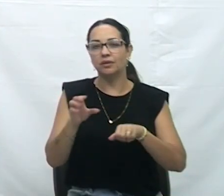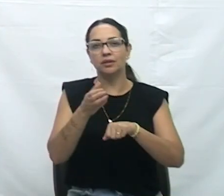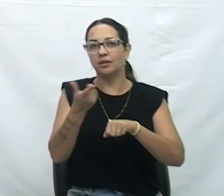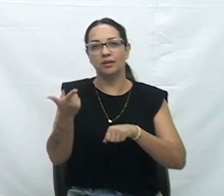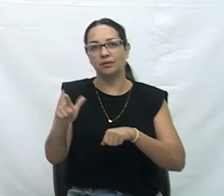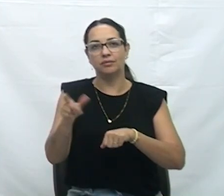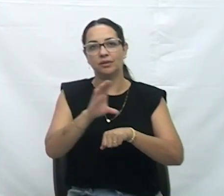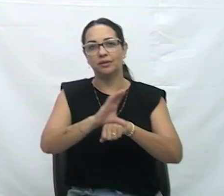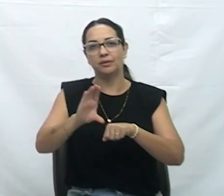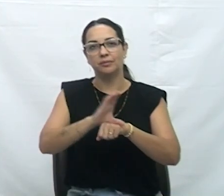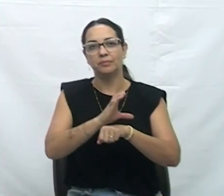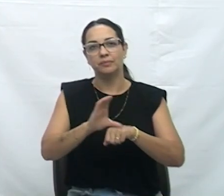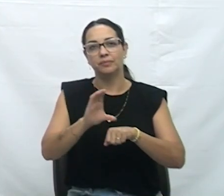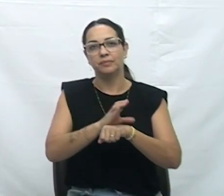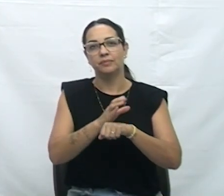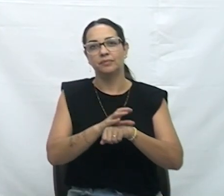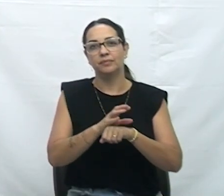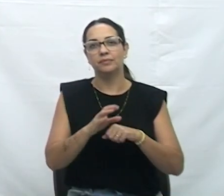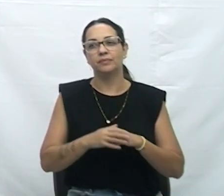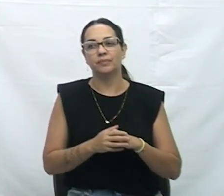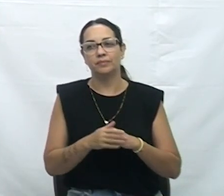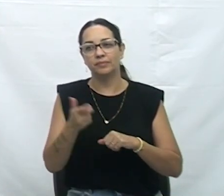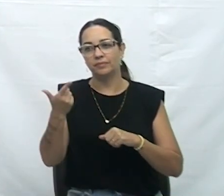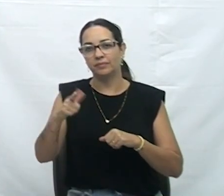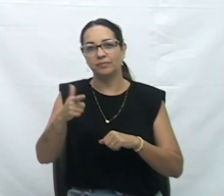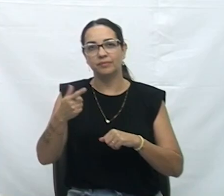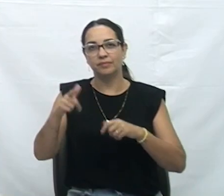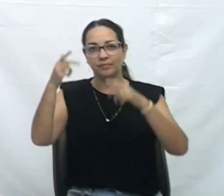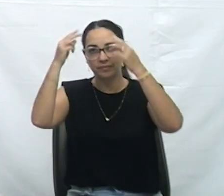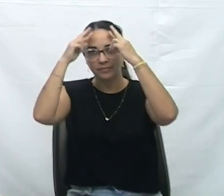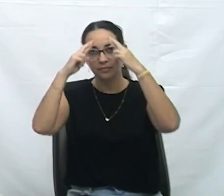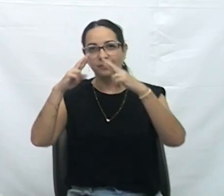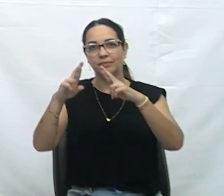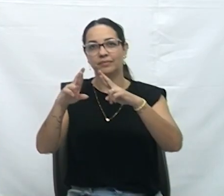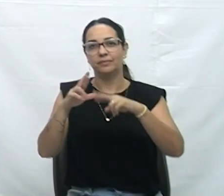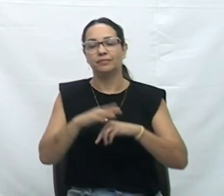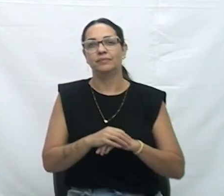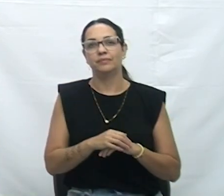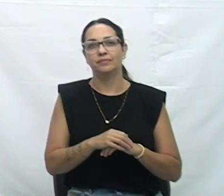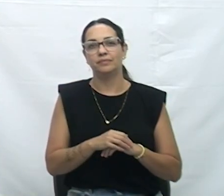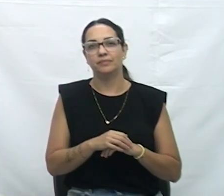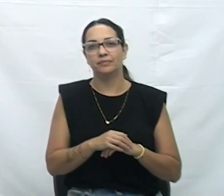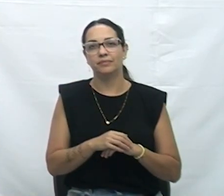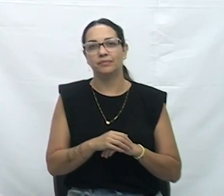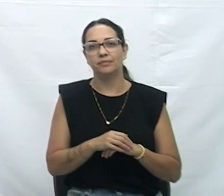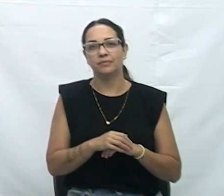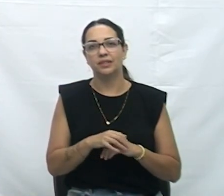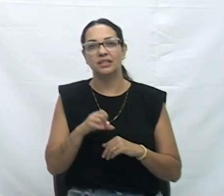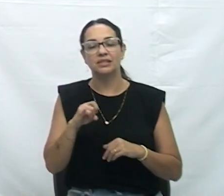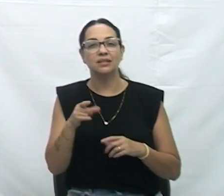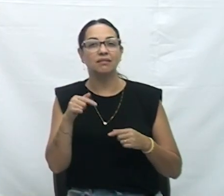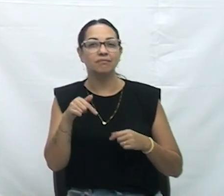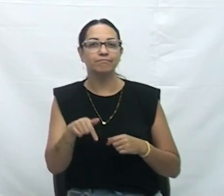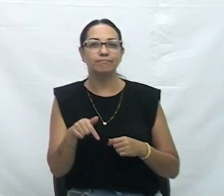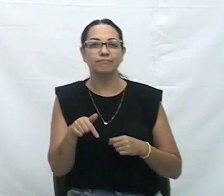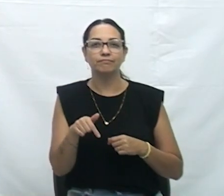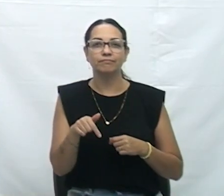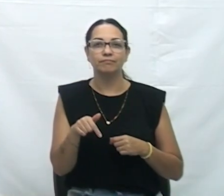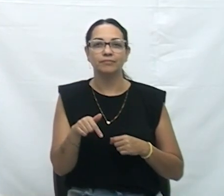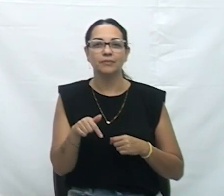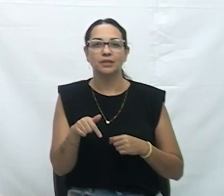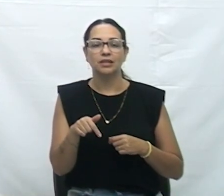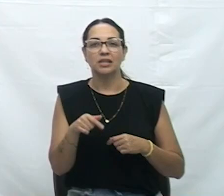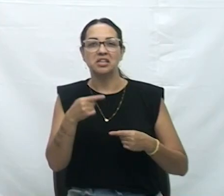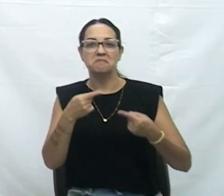de tudo, não se compromete com uma parcela importante da população. Se aqui, dessa disputa de